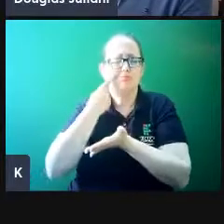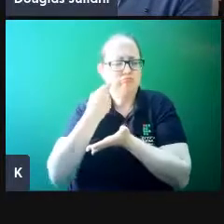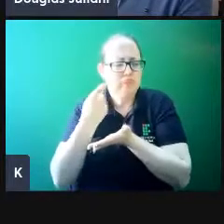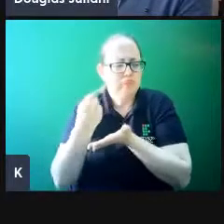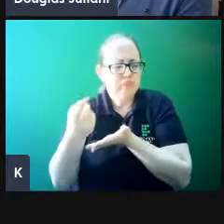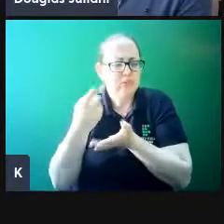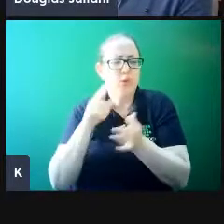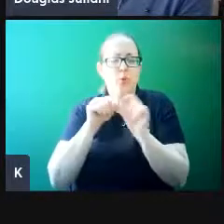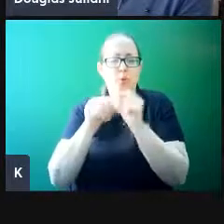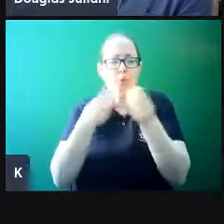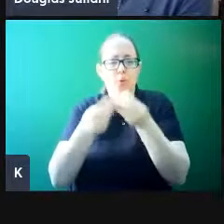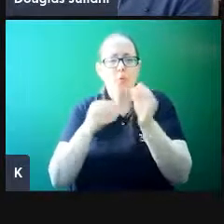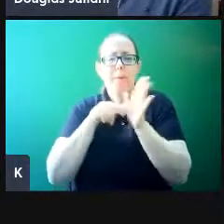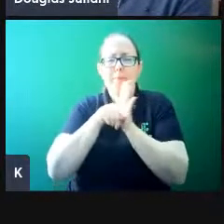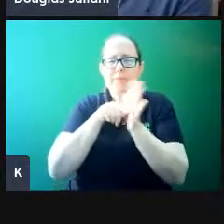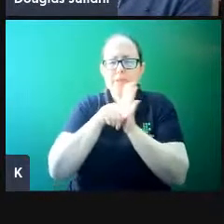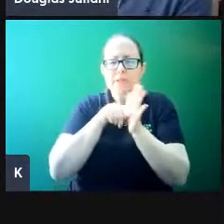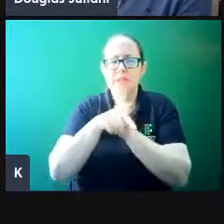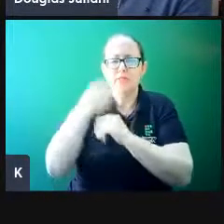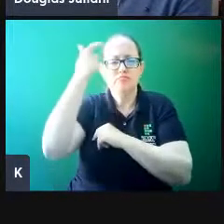pesquisas sobre neurociências